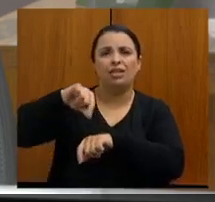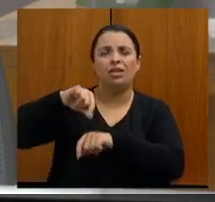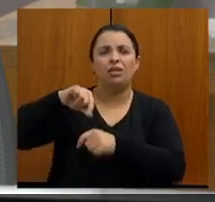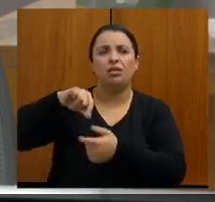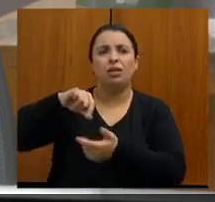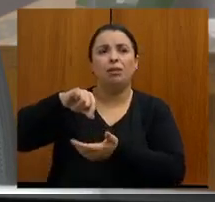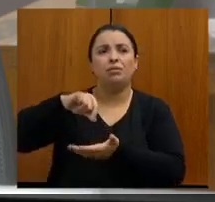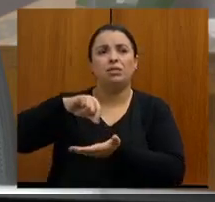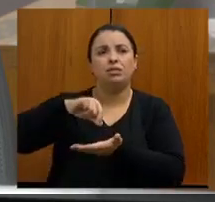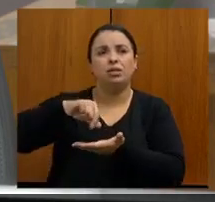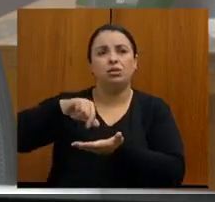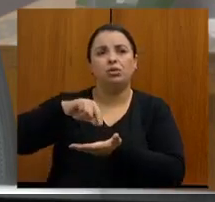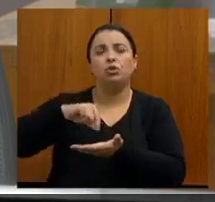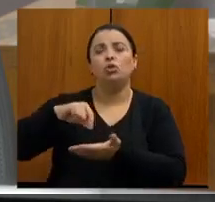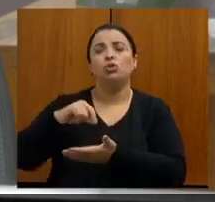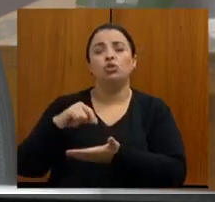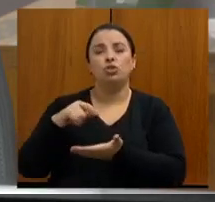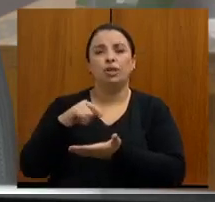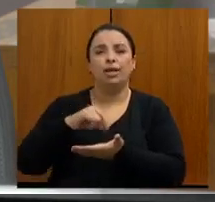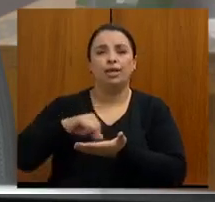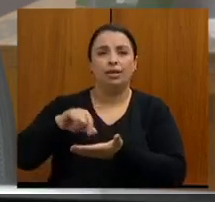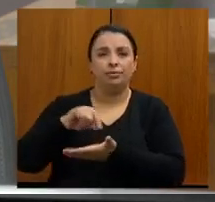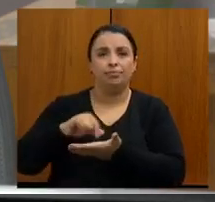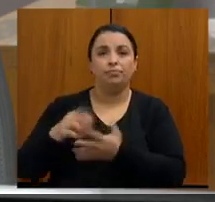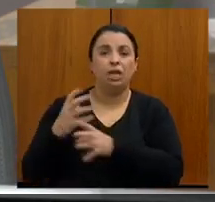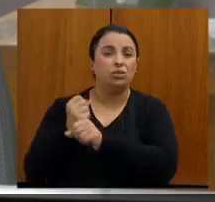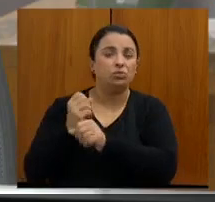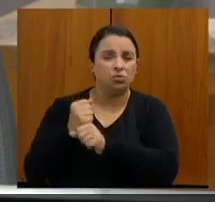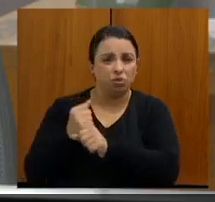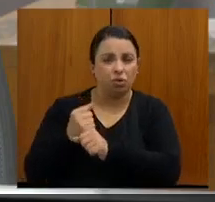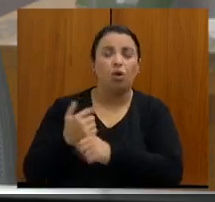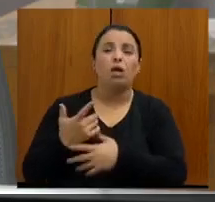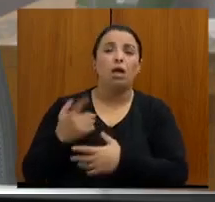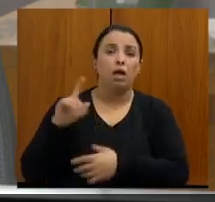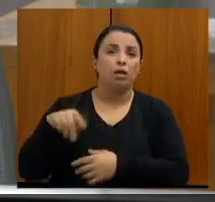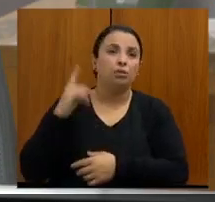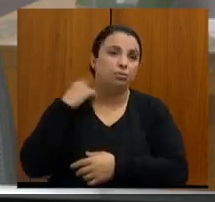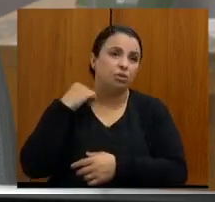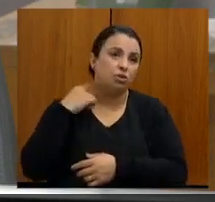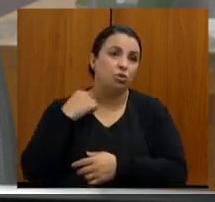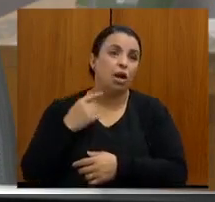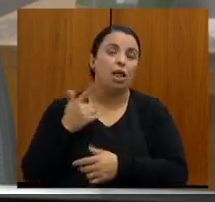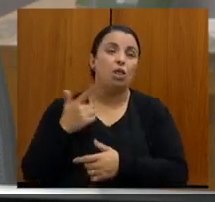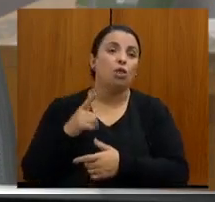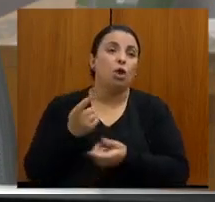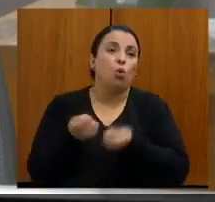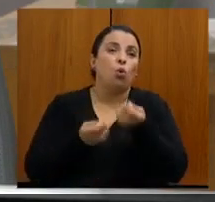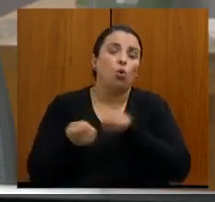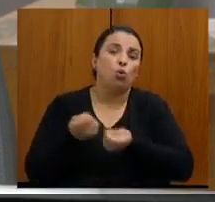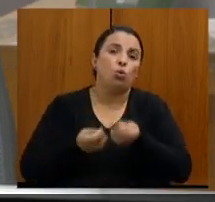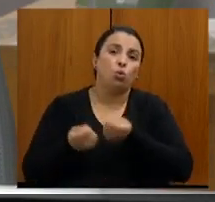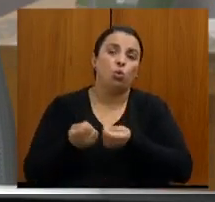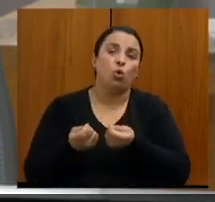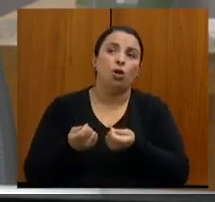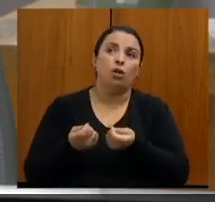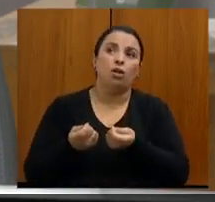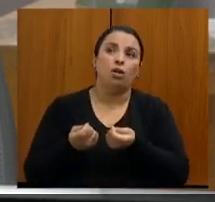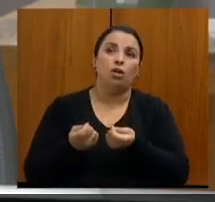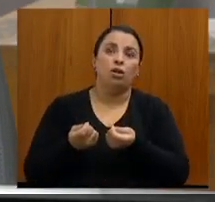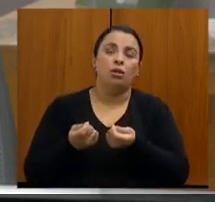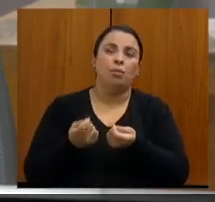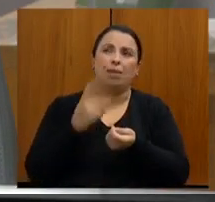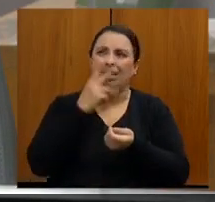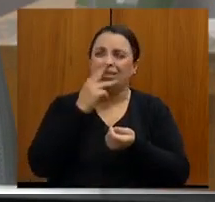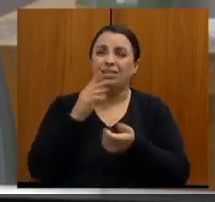faz com que o secretário de saúde, em que pese ser o ordenador de despesas, ele não tenha controle do fluxo orçamentário. Então, é lei que ela